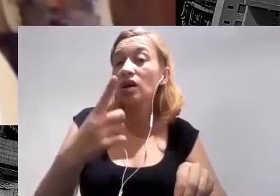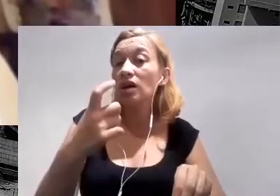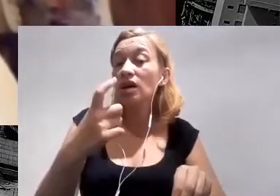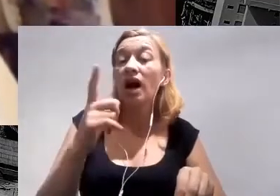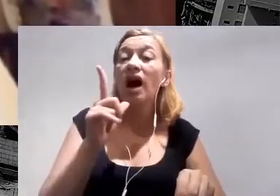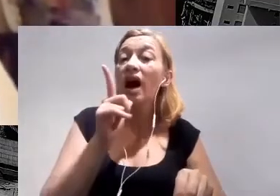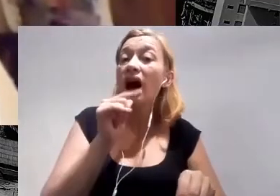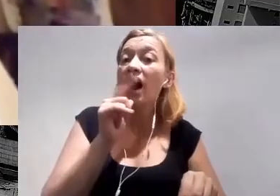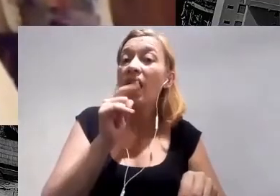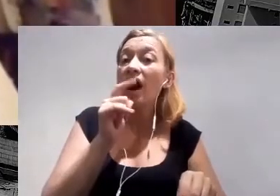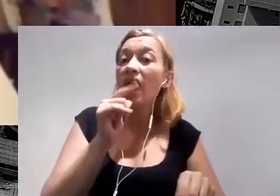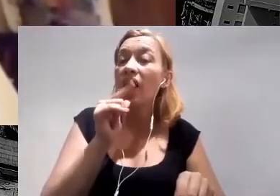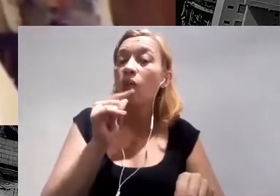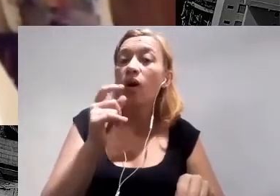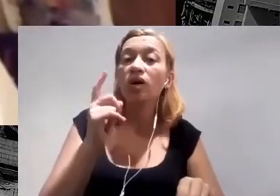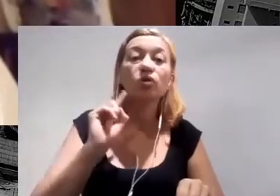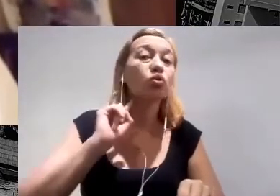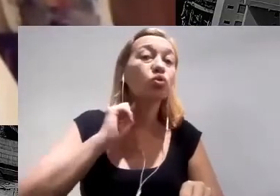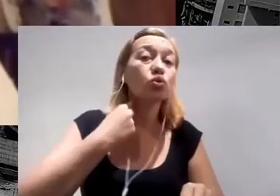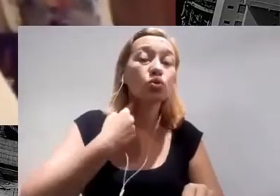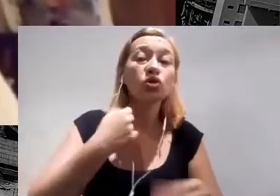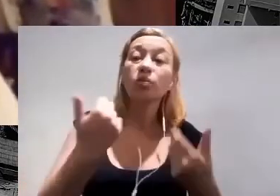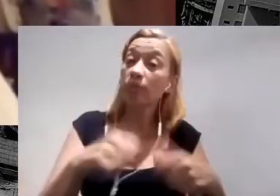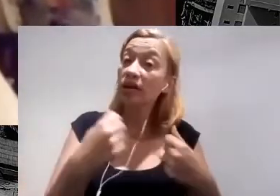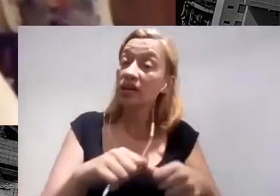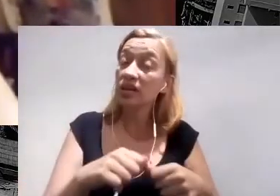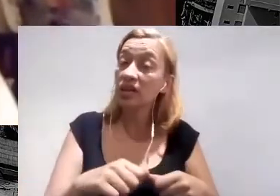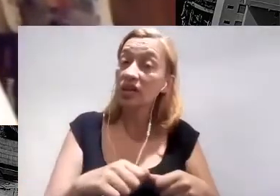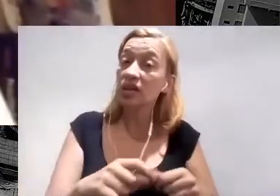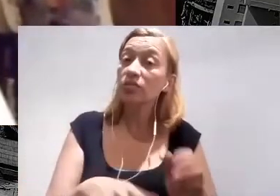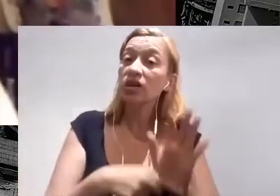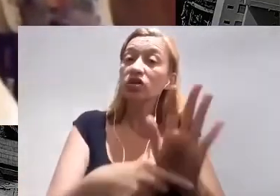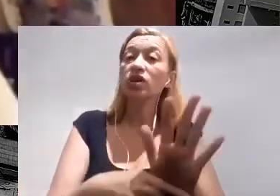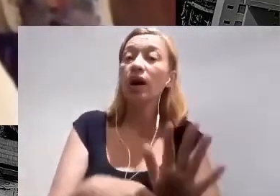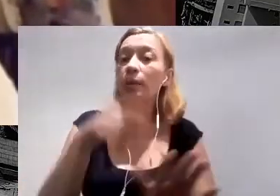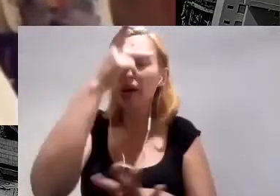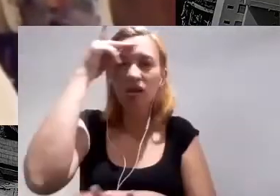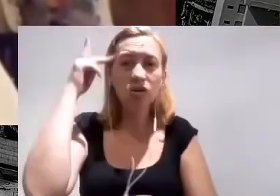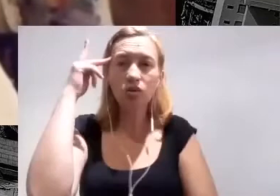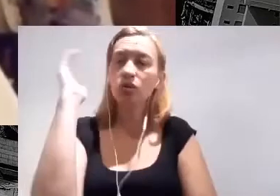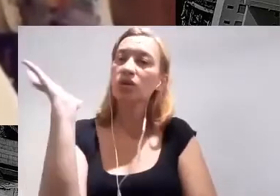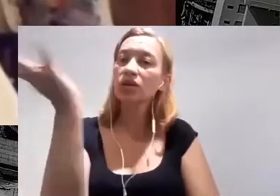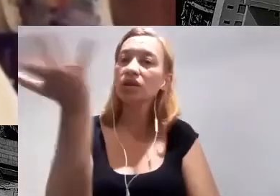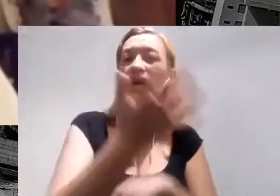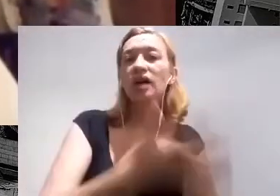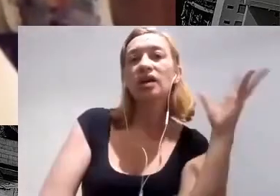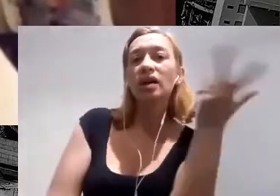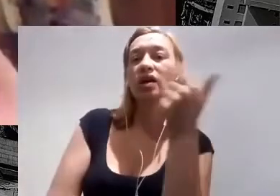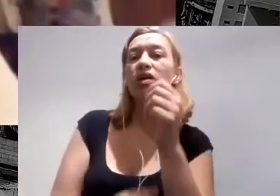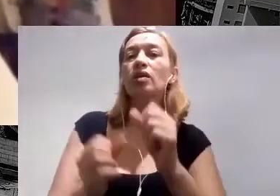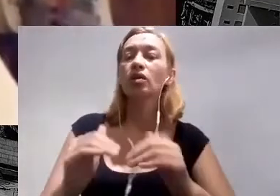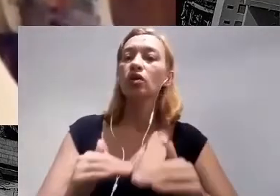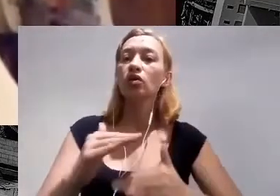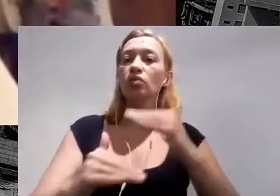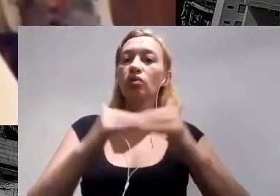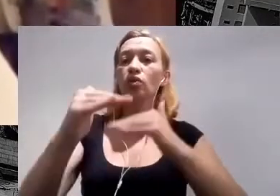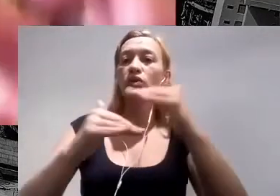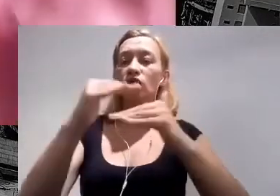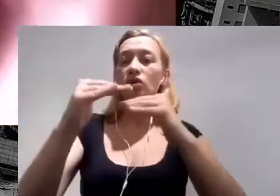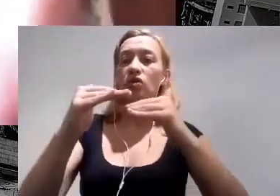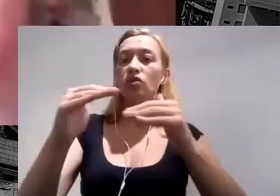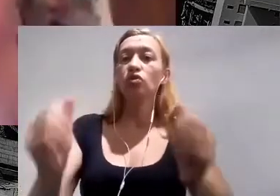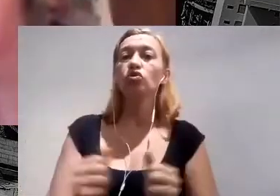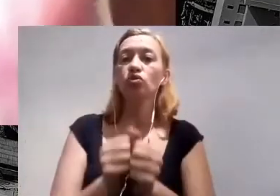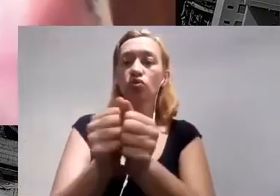esse cenário. A TNC acredita que pessoas e natureza podem e devem prosperar conjuntamente. O exemplo da coalizão